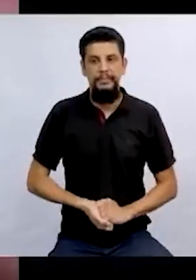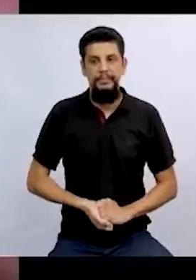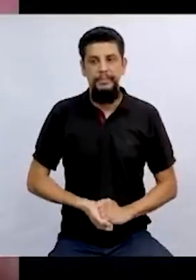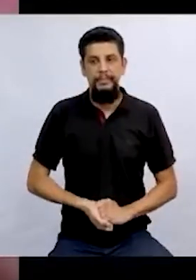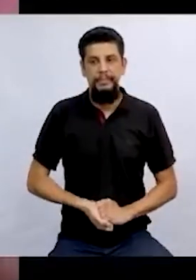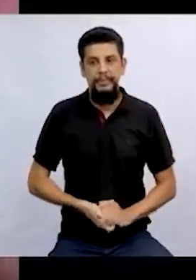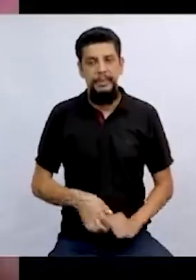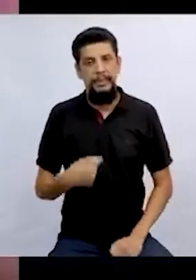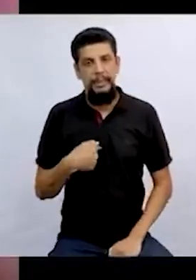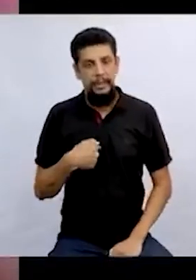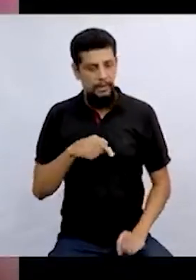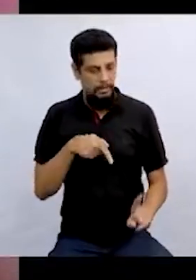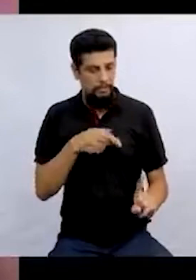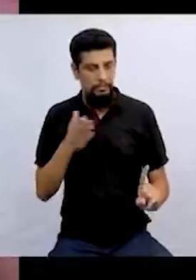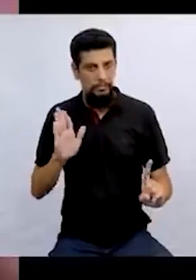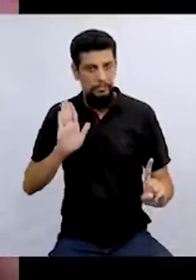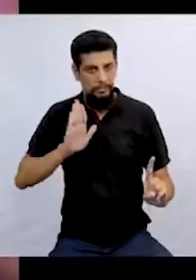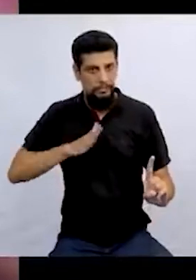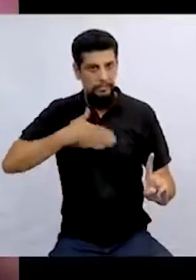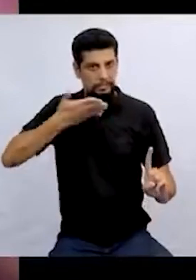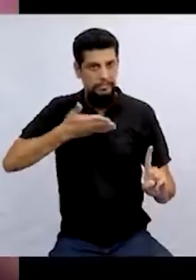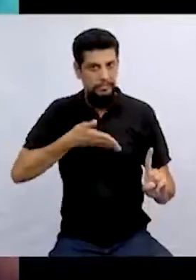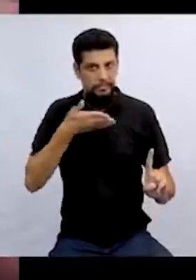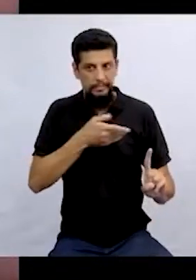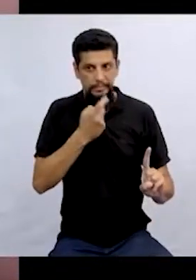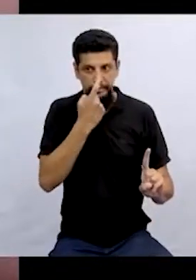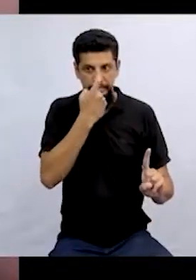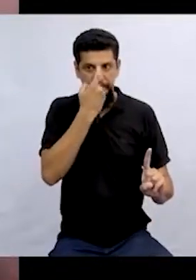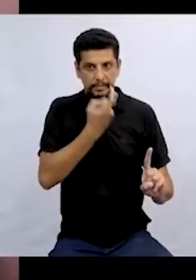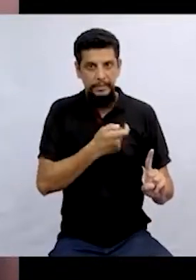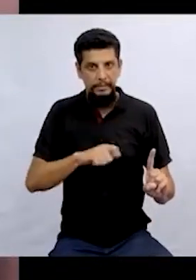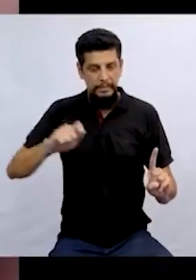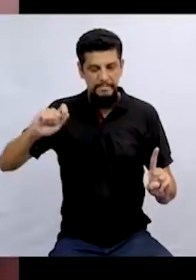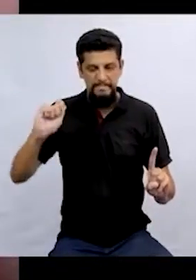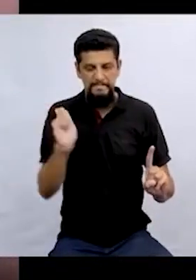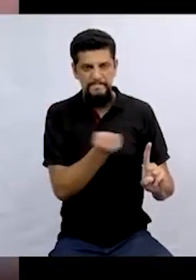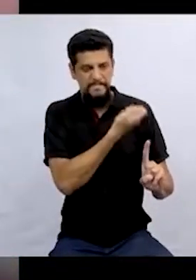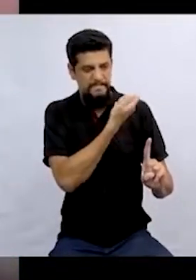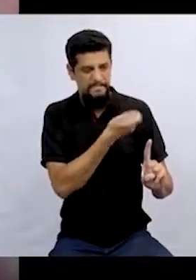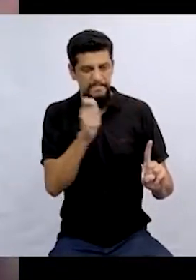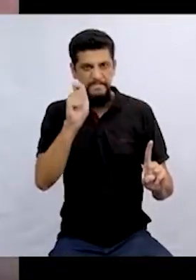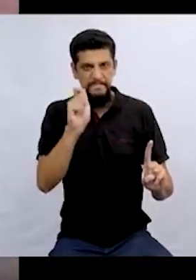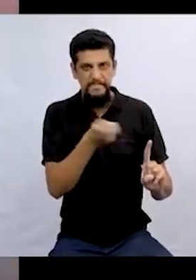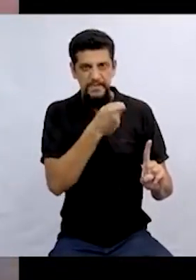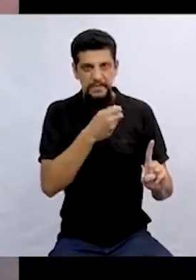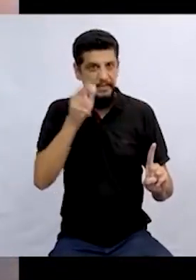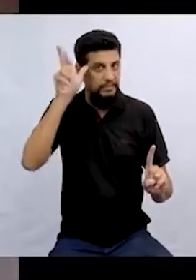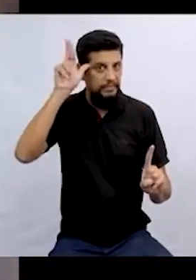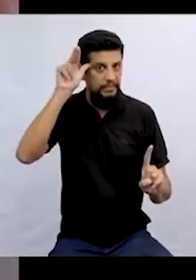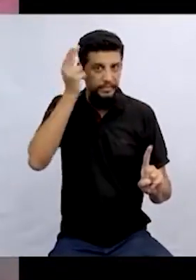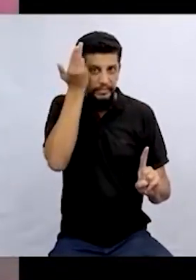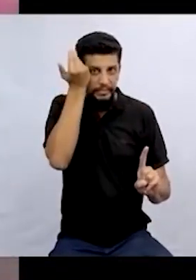Eu ia assustar a bruxa batendo o coelhinho na janela